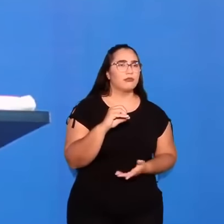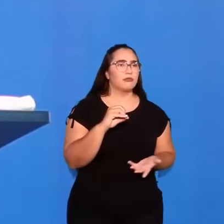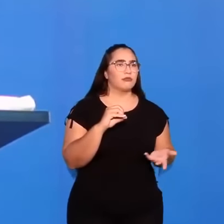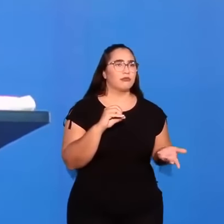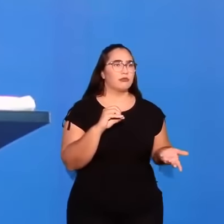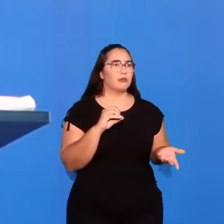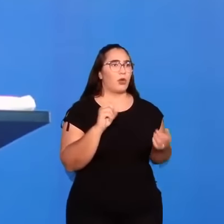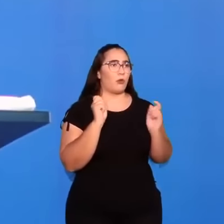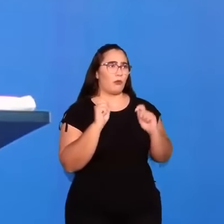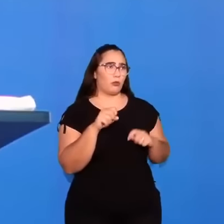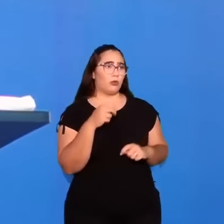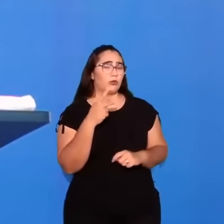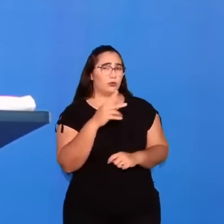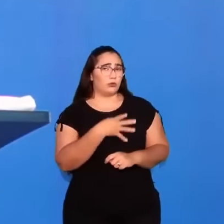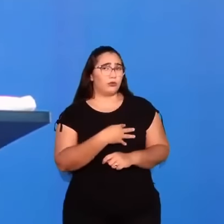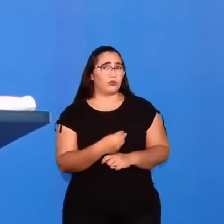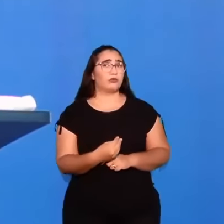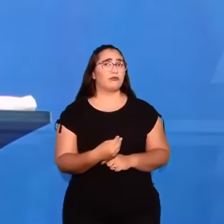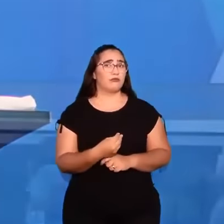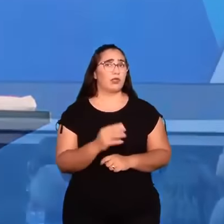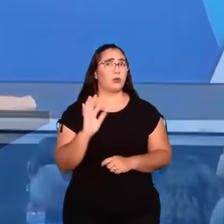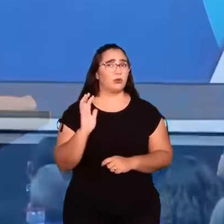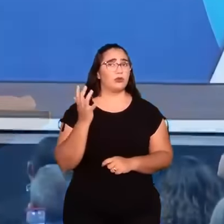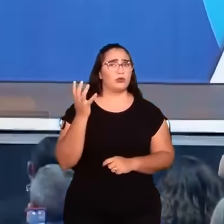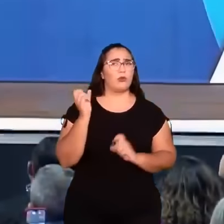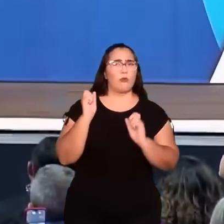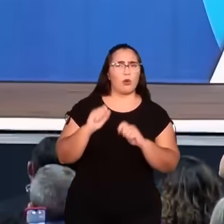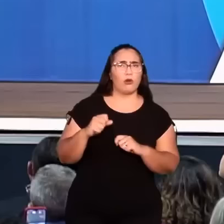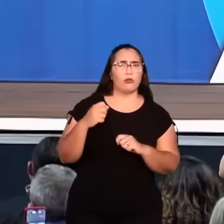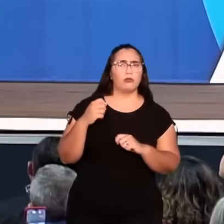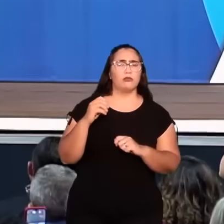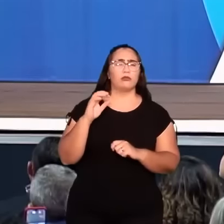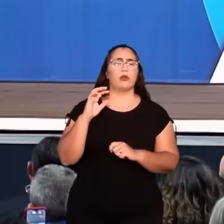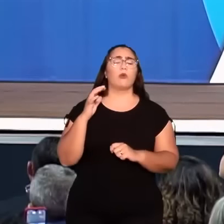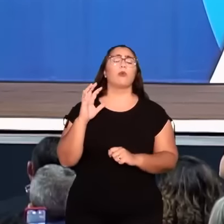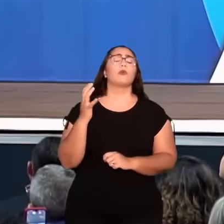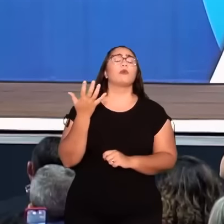Pode ser tua filha. Pode ser teu filho.